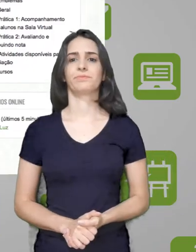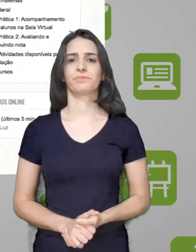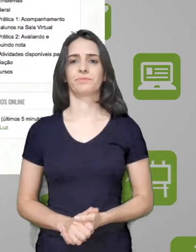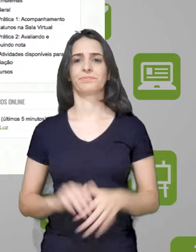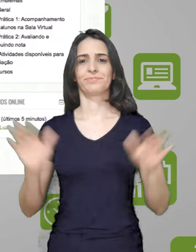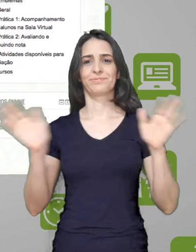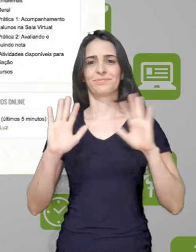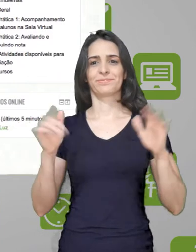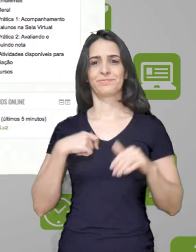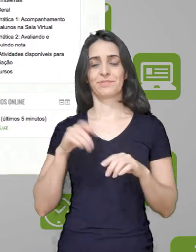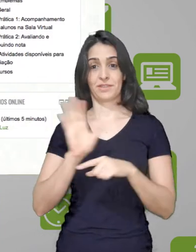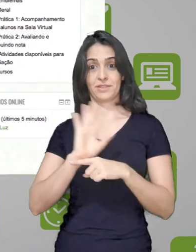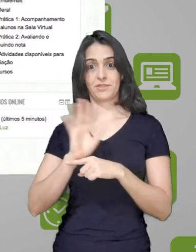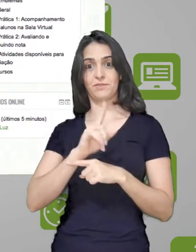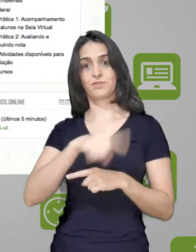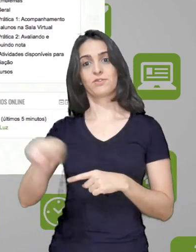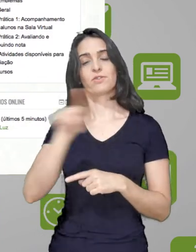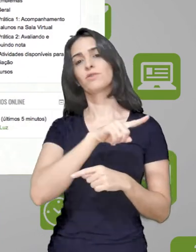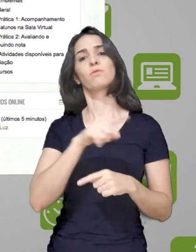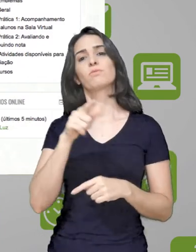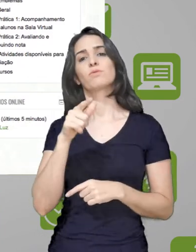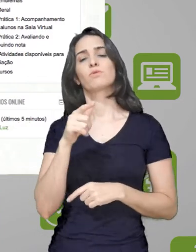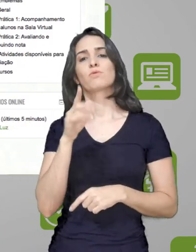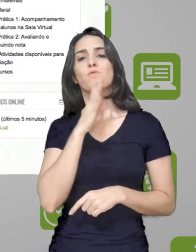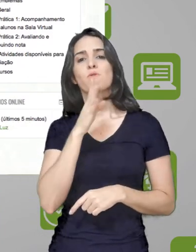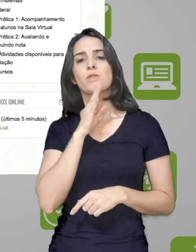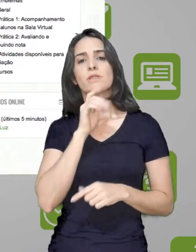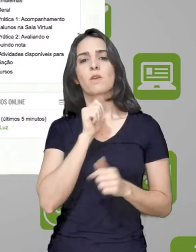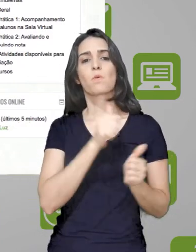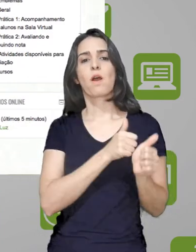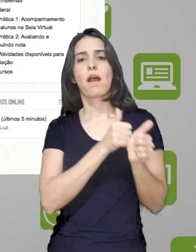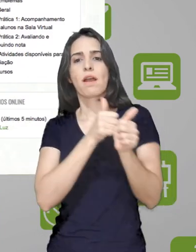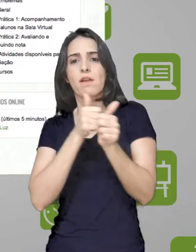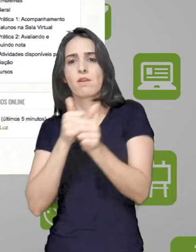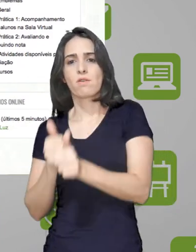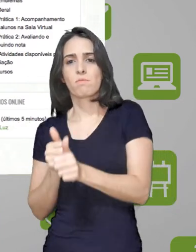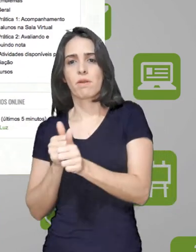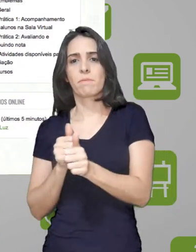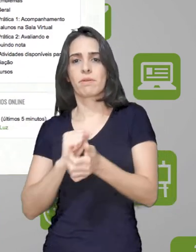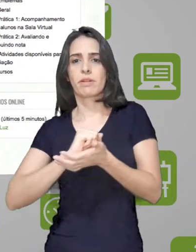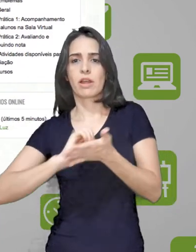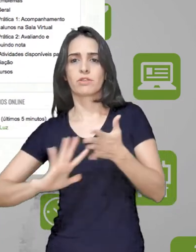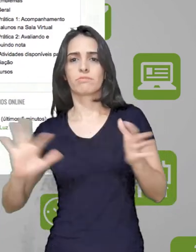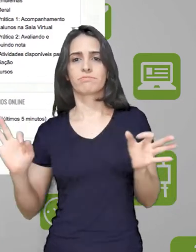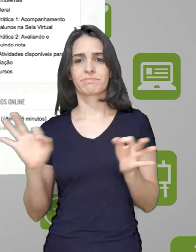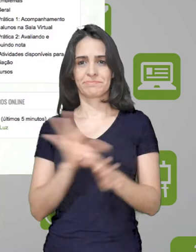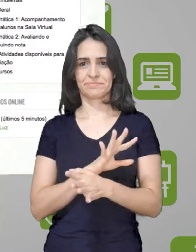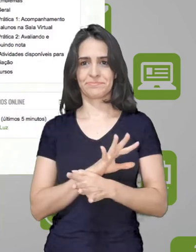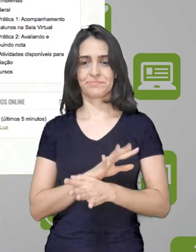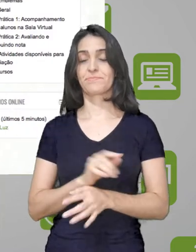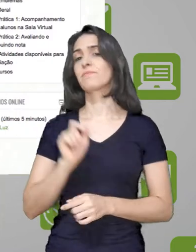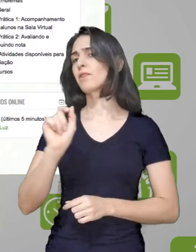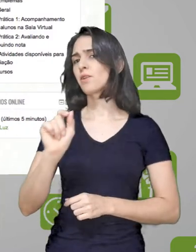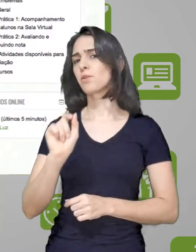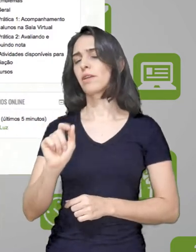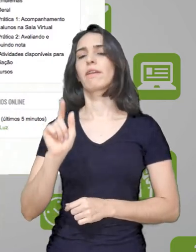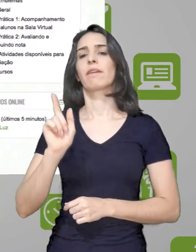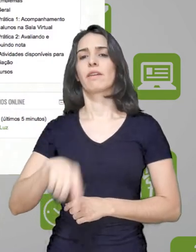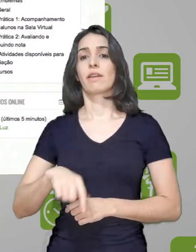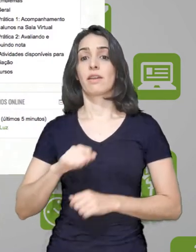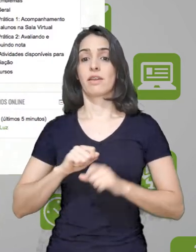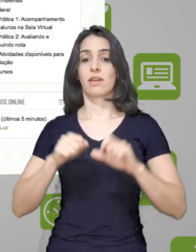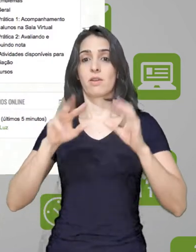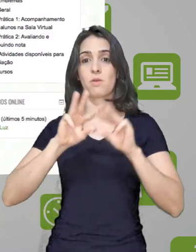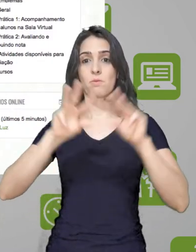Olá, nesse vídeo vamos conhecer o acompanhamento de conclusão. O acompanhamento de conclusão é uma